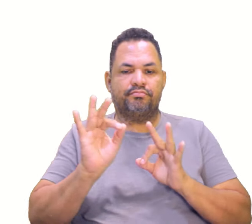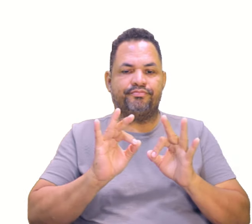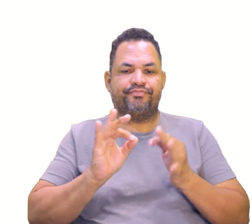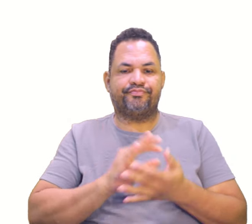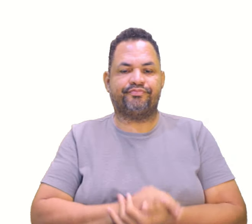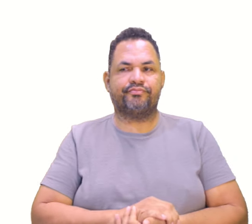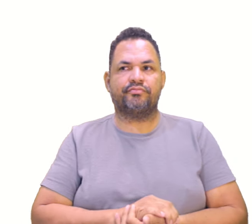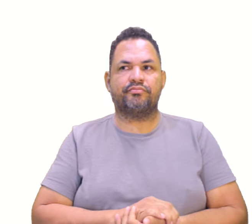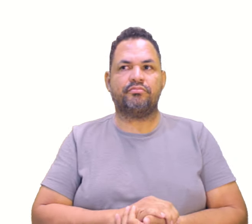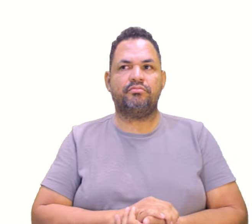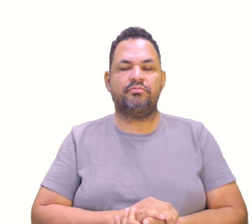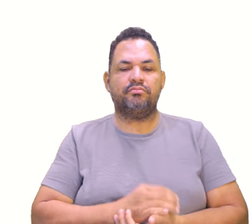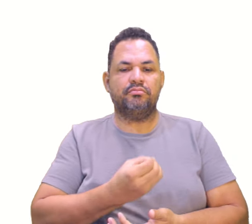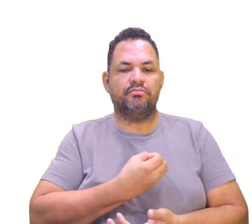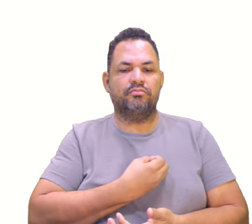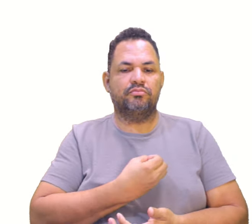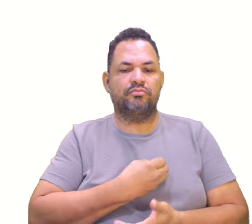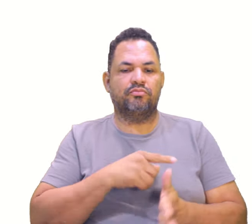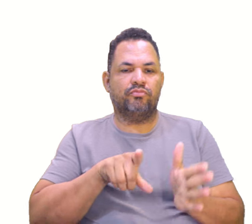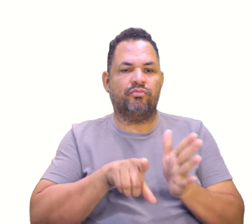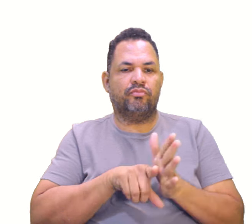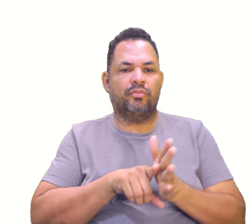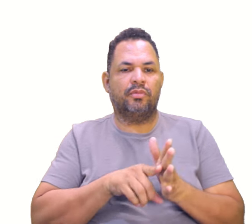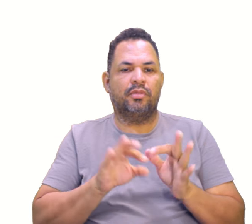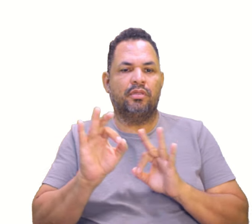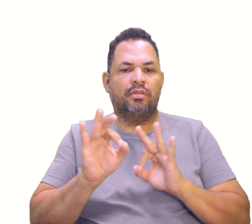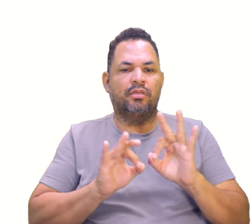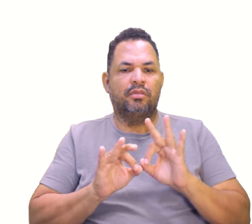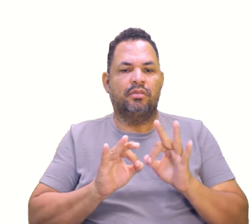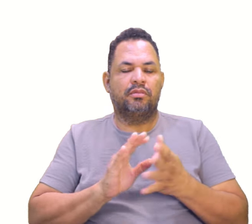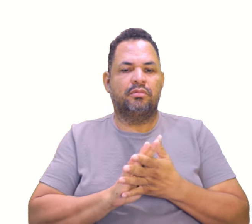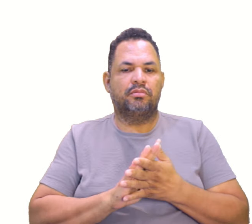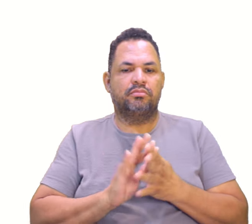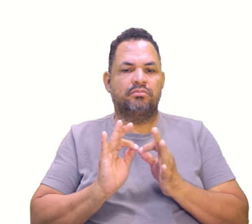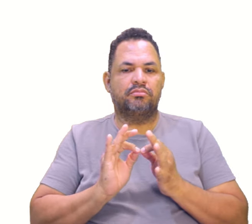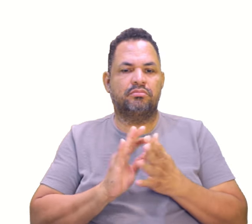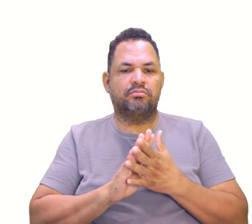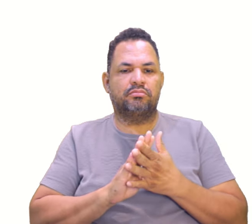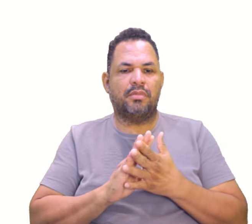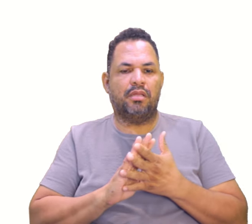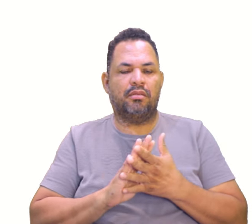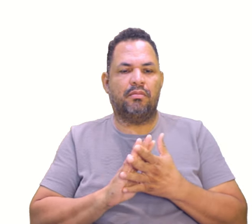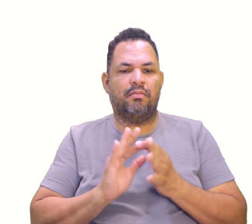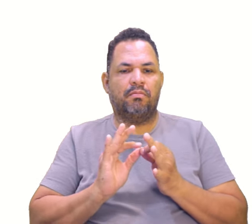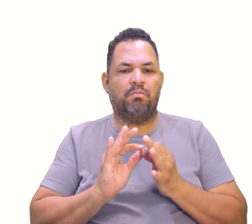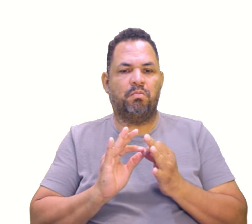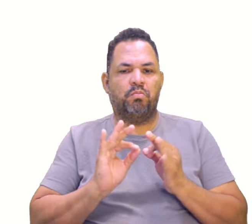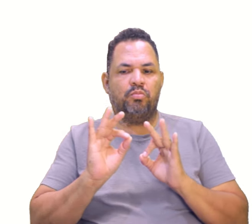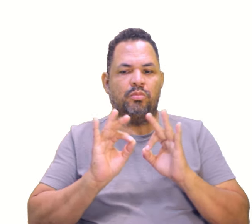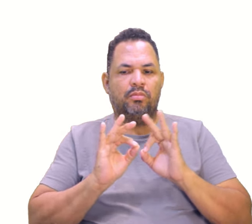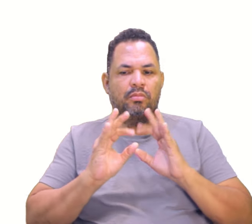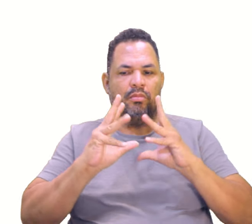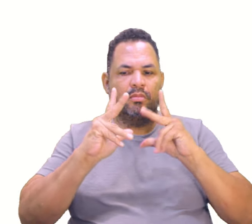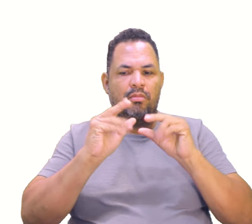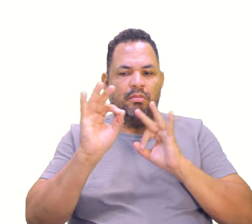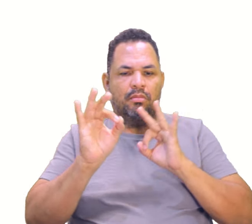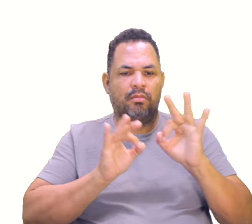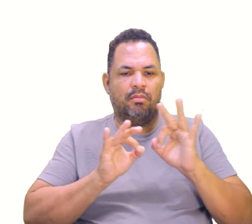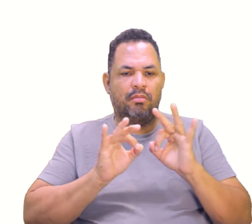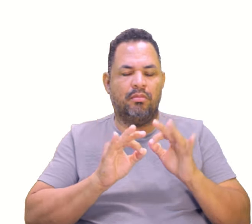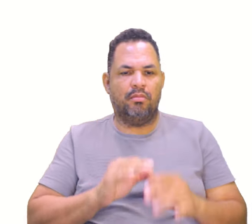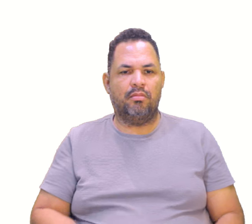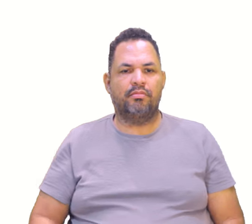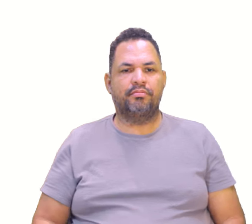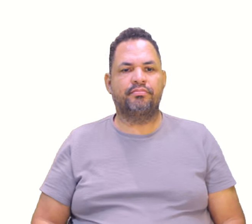entre parênteses. Por conta dos números negativos, a gente coloca aí pra ficar mais bonitinho, tá? Só tô dando uma arrumadinha aqui que a letrinha ficou meio